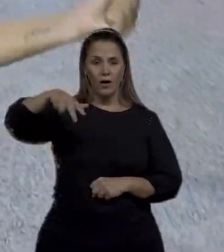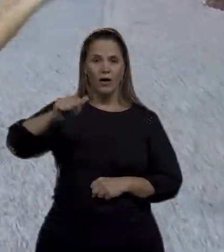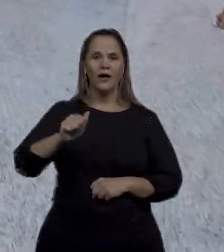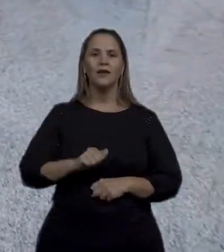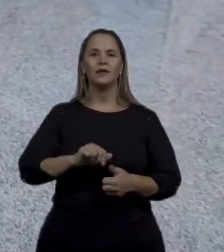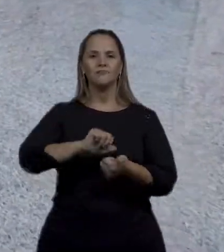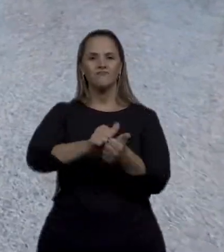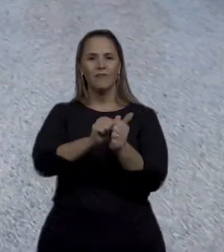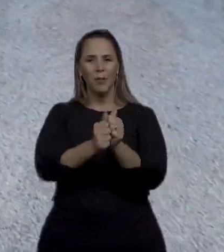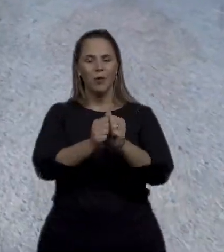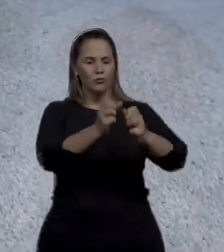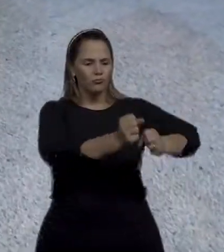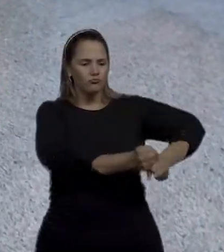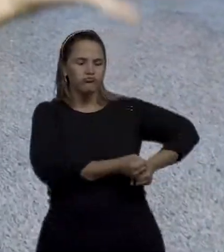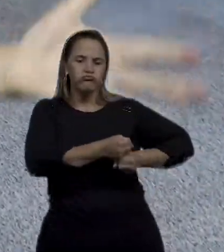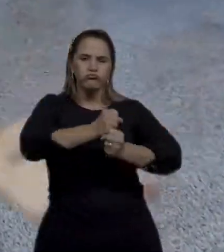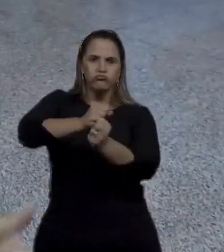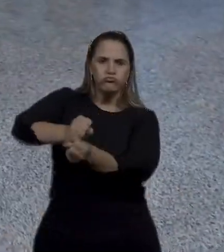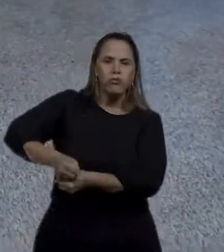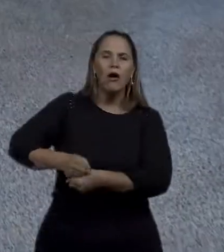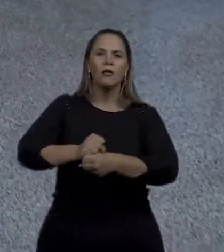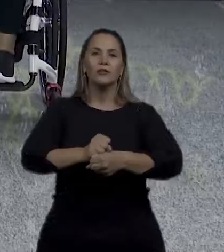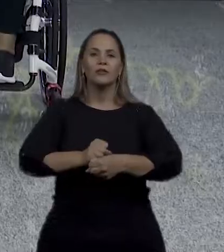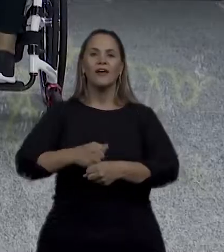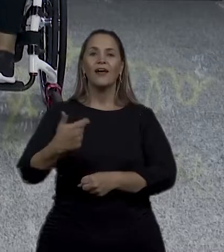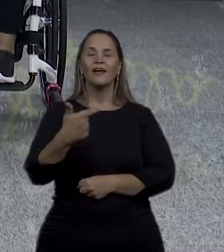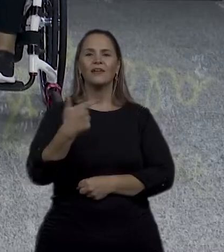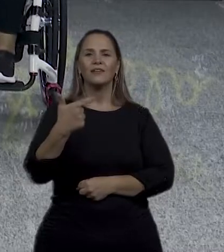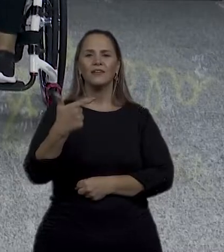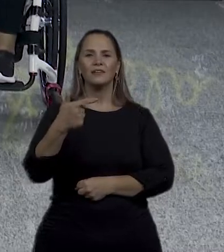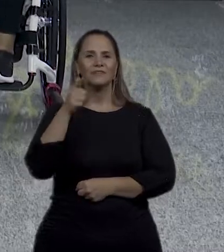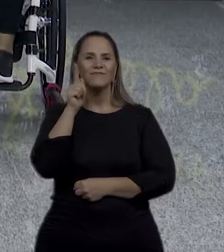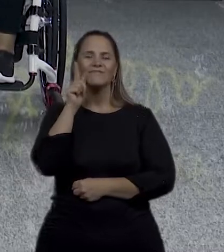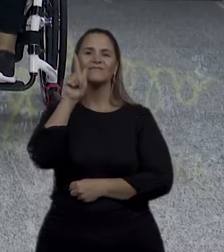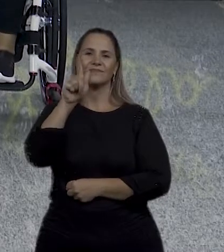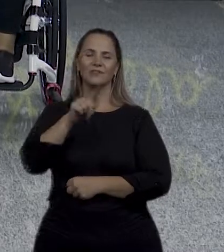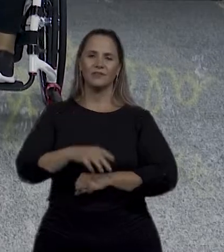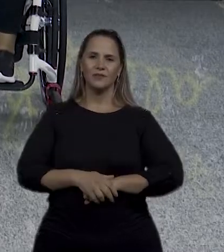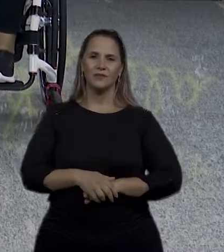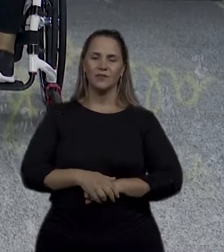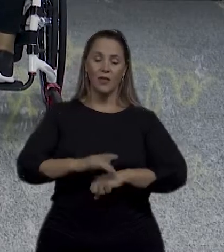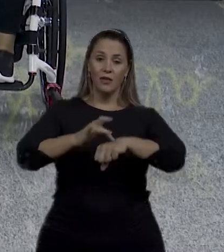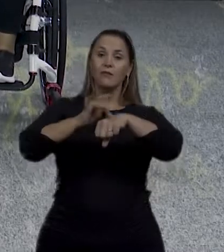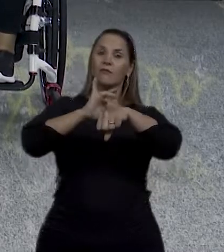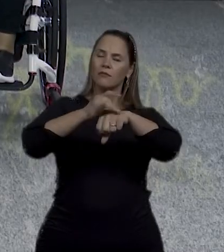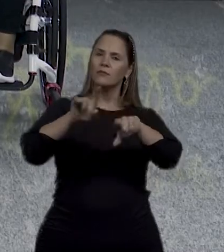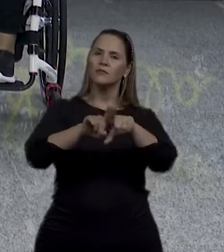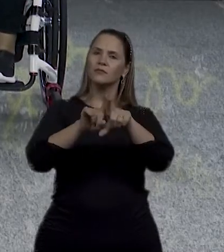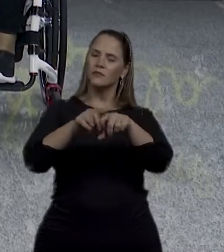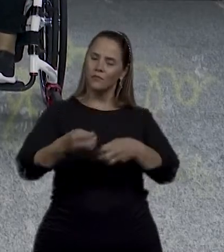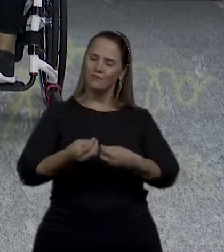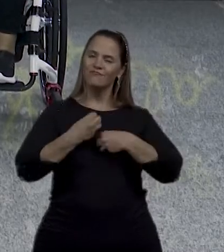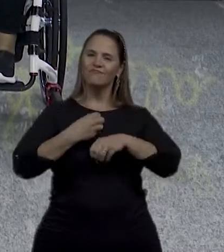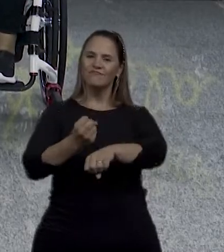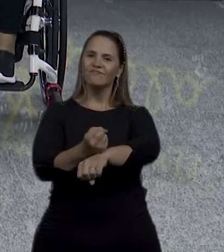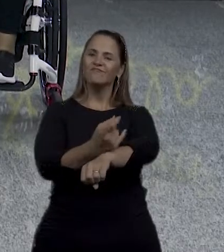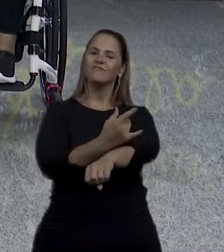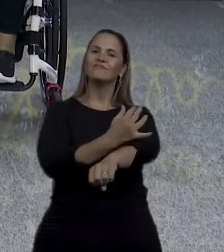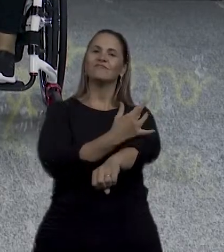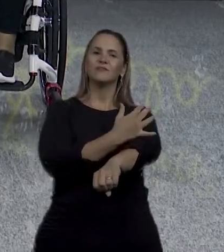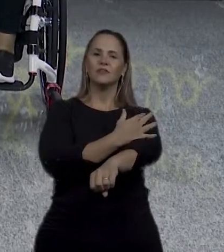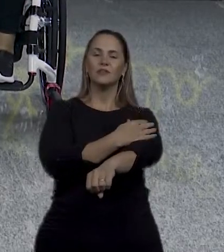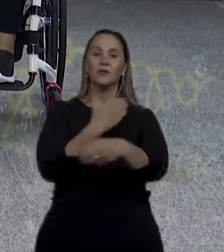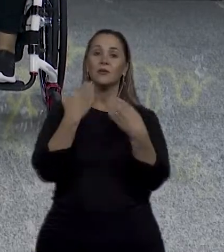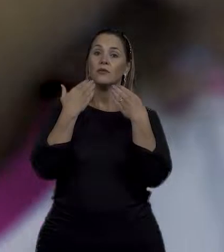paracanoagem, segunda no ranking nacional. A dança para ela é pura emoção, principalmente durante as